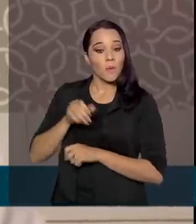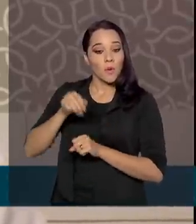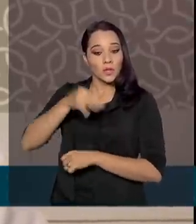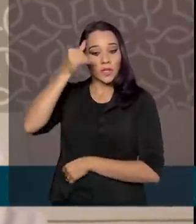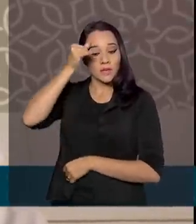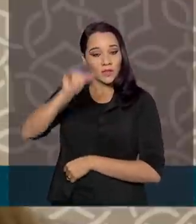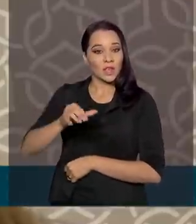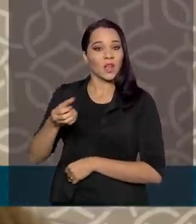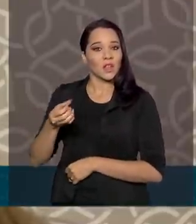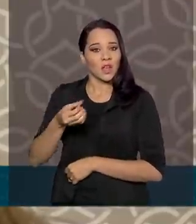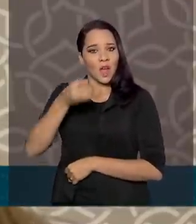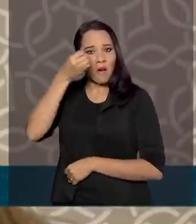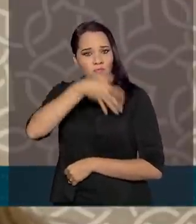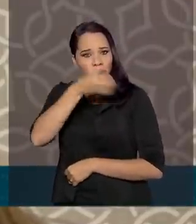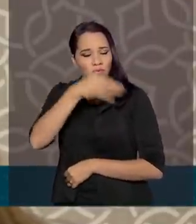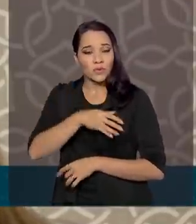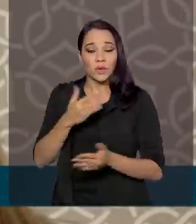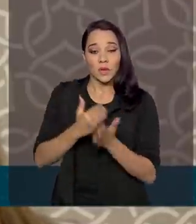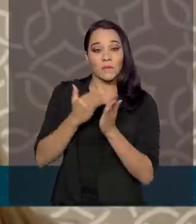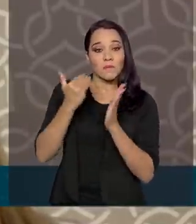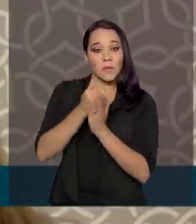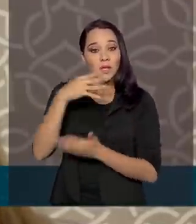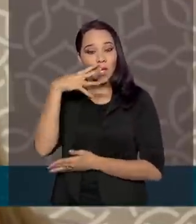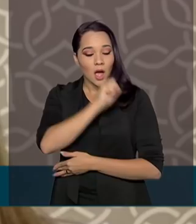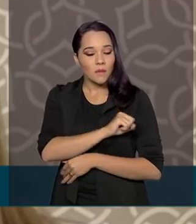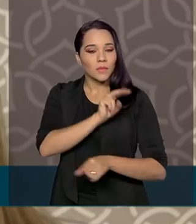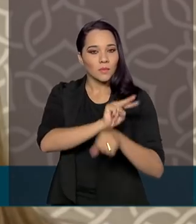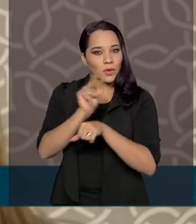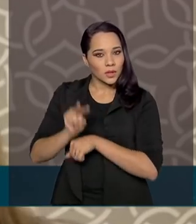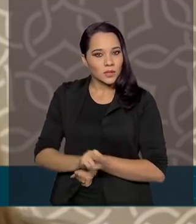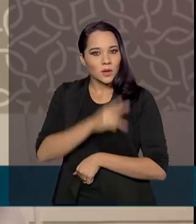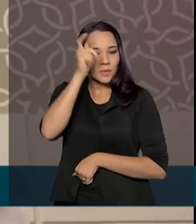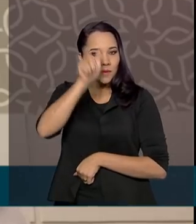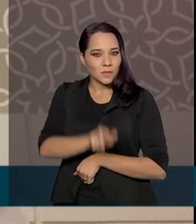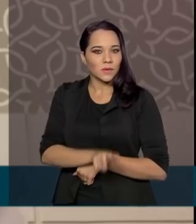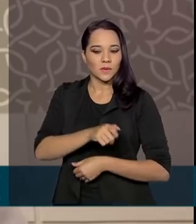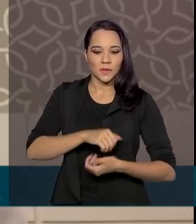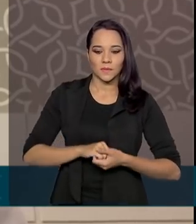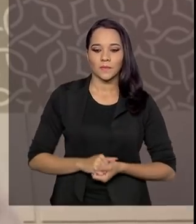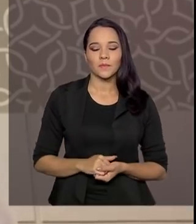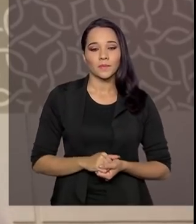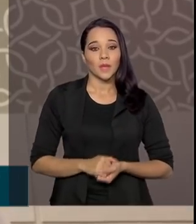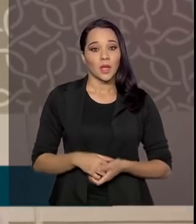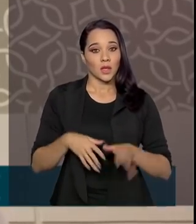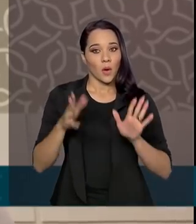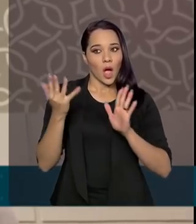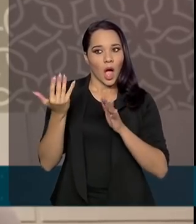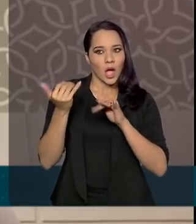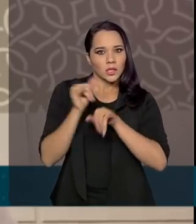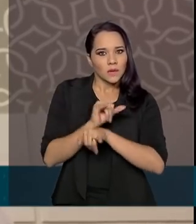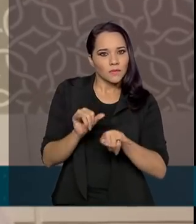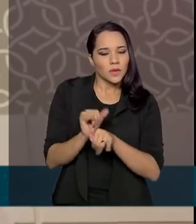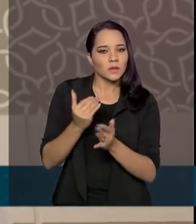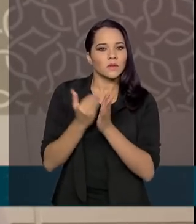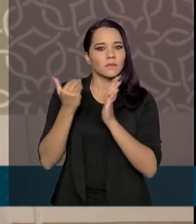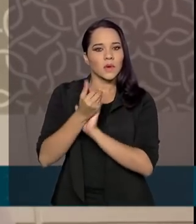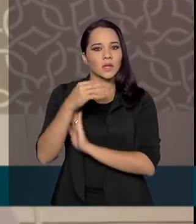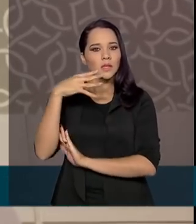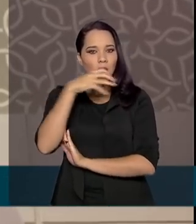novos abusos e agilizar a proteção às vítimas. As notificações mais ágeis